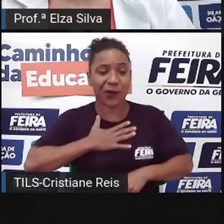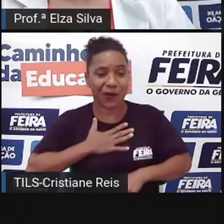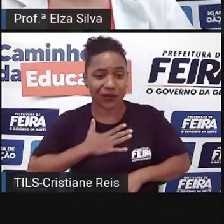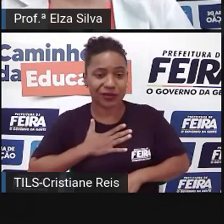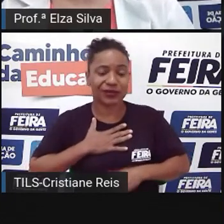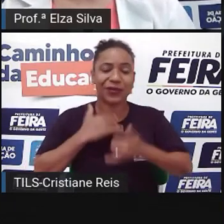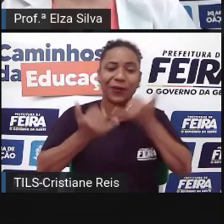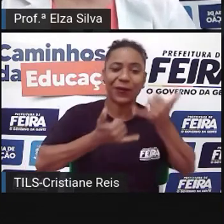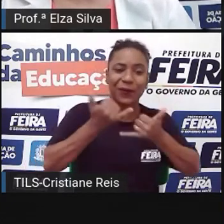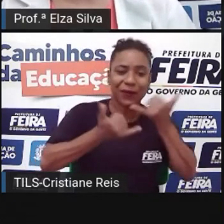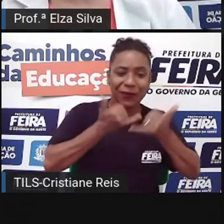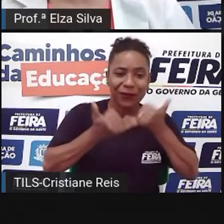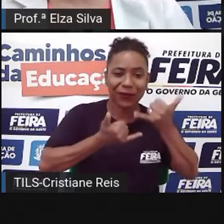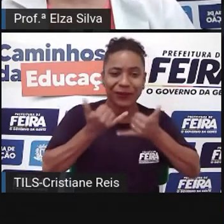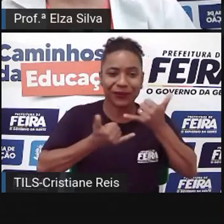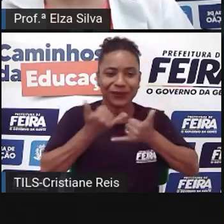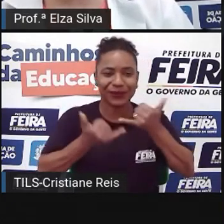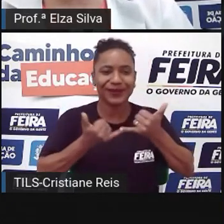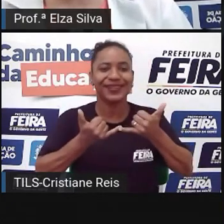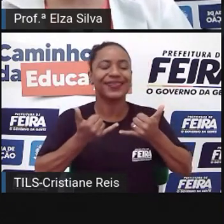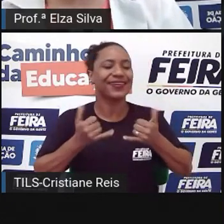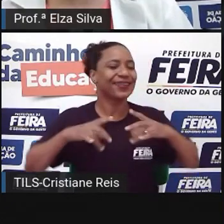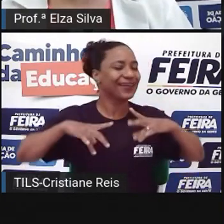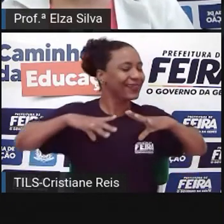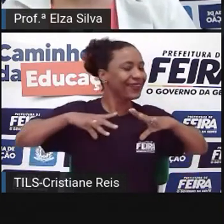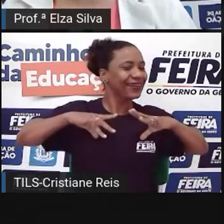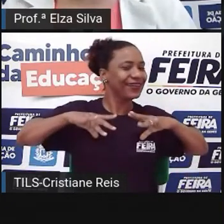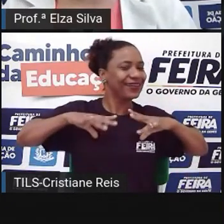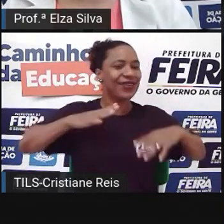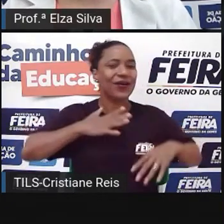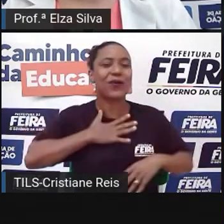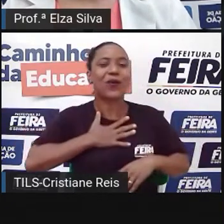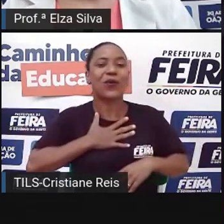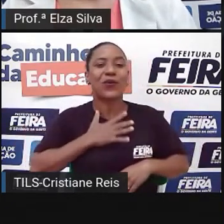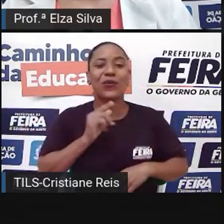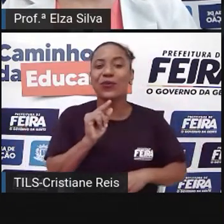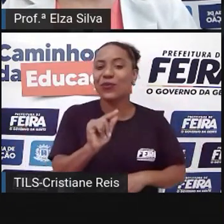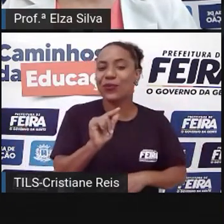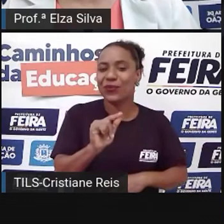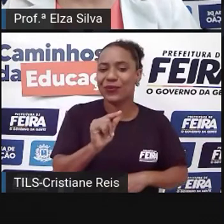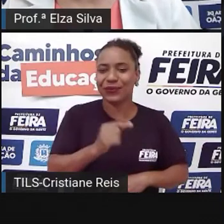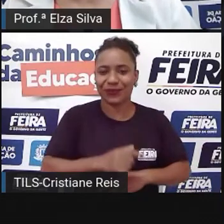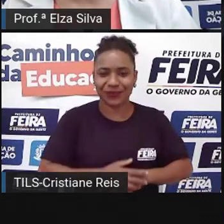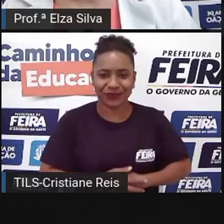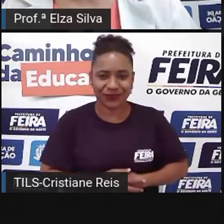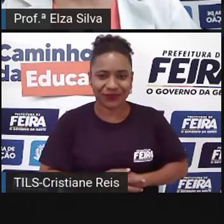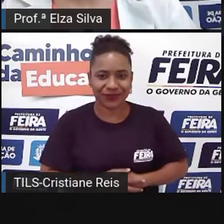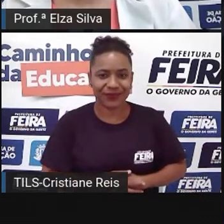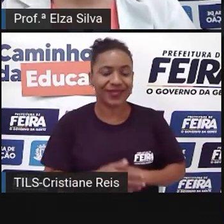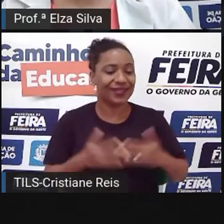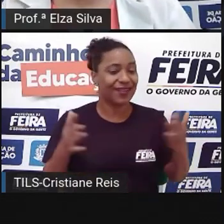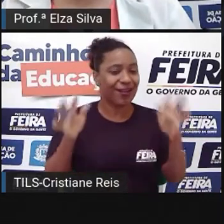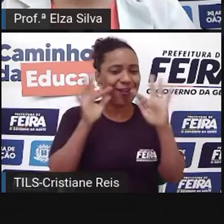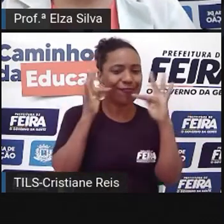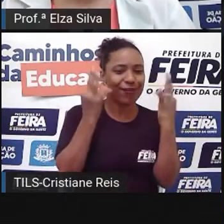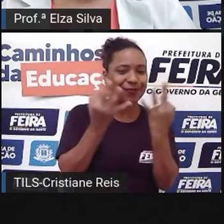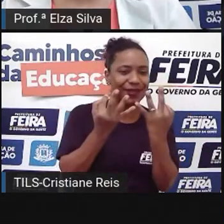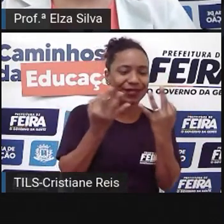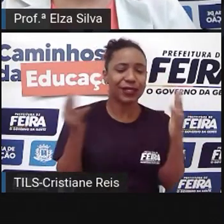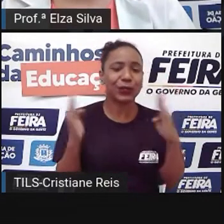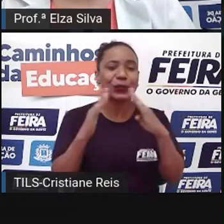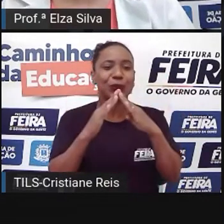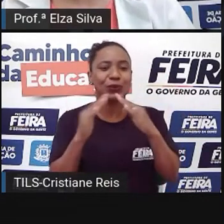esporte favorito Atividade de tempo livre Favorita Dessa pessoa Family members Membros da família